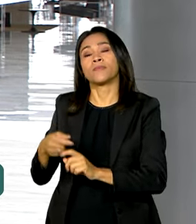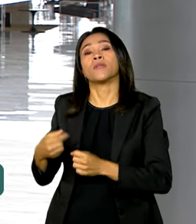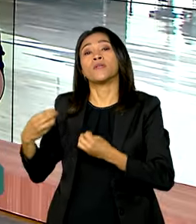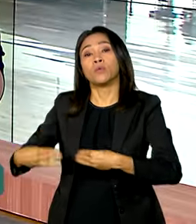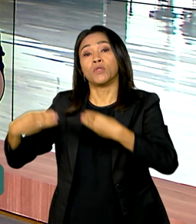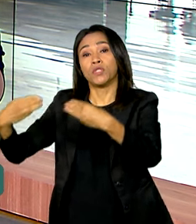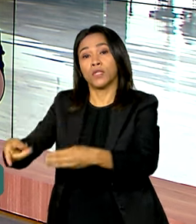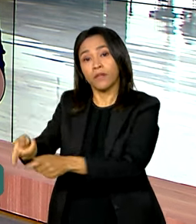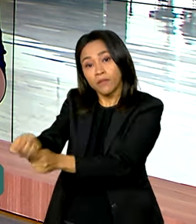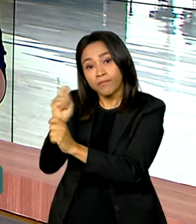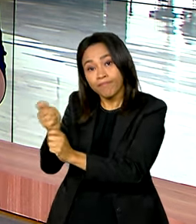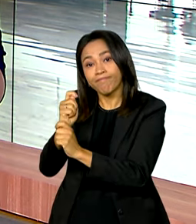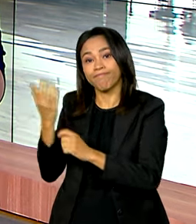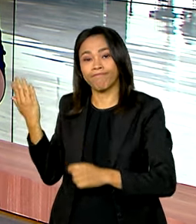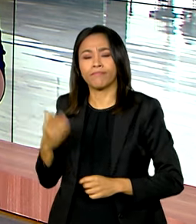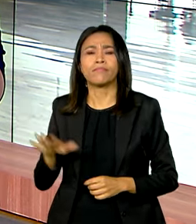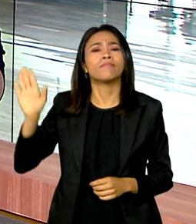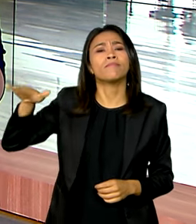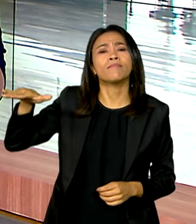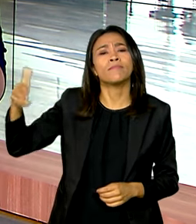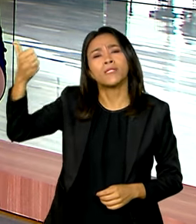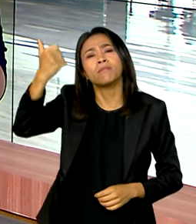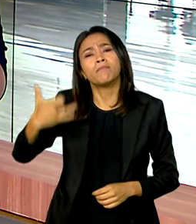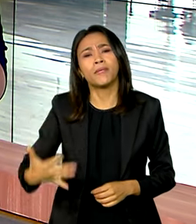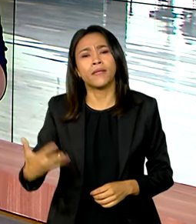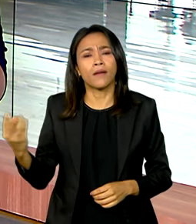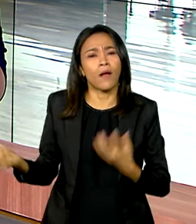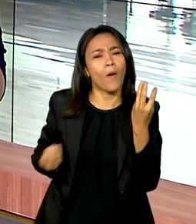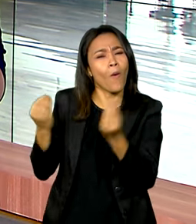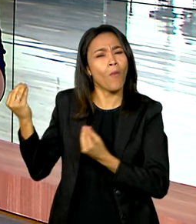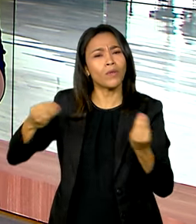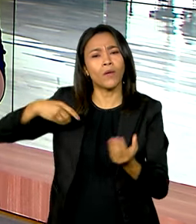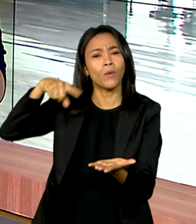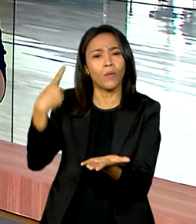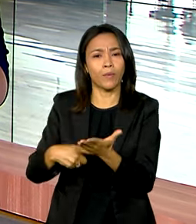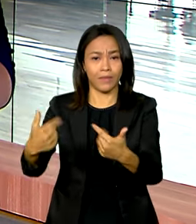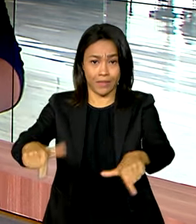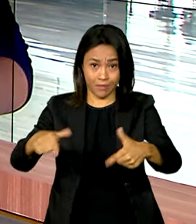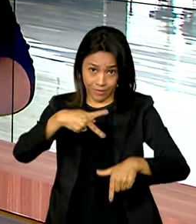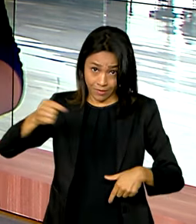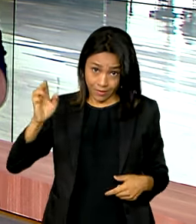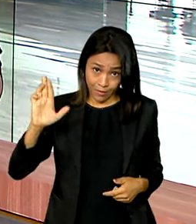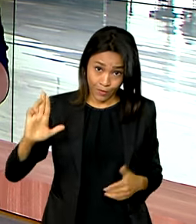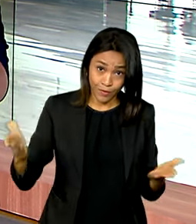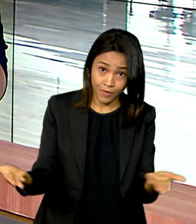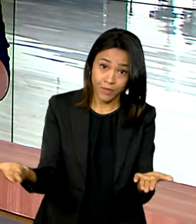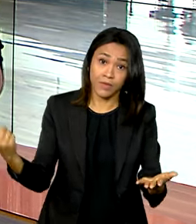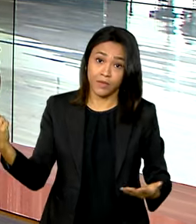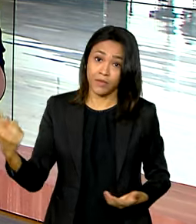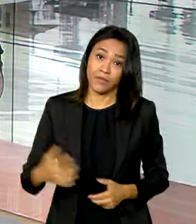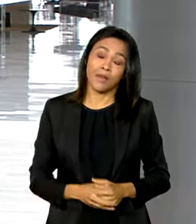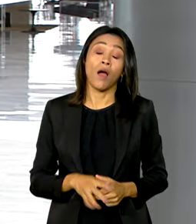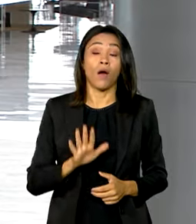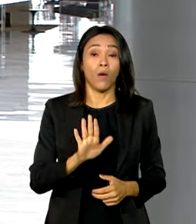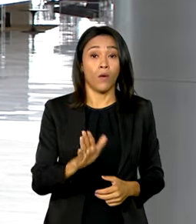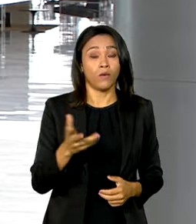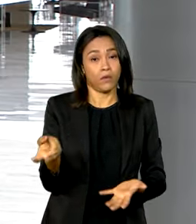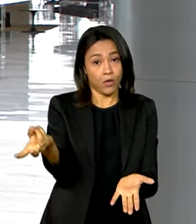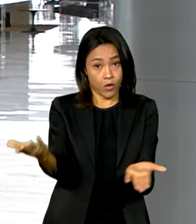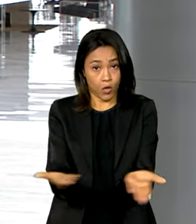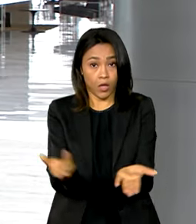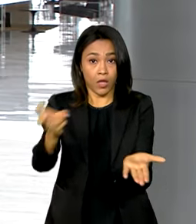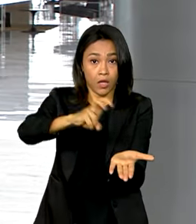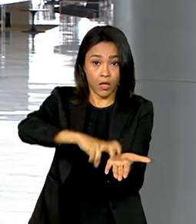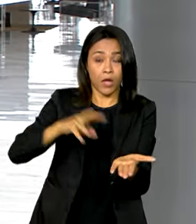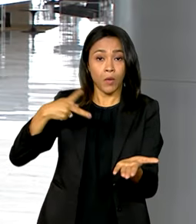Vanessa. Jéssica, conta para a gente como está a agenda do presidente Lula para hoje. Olha, Vanessa, agora pela manhã,